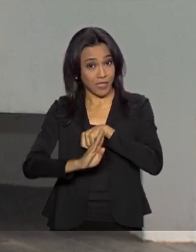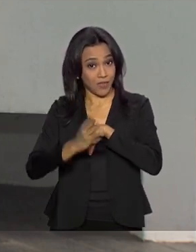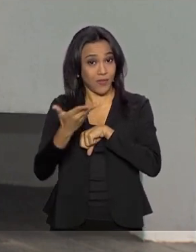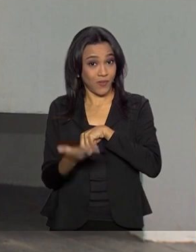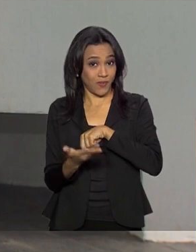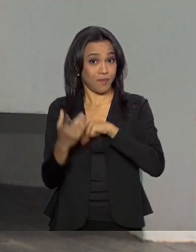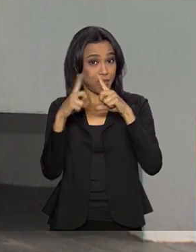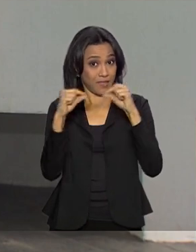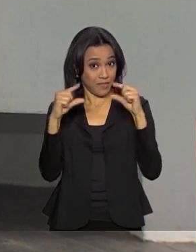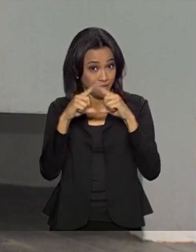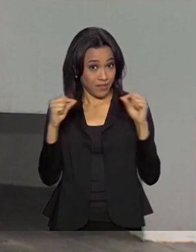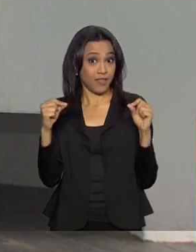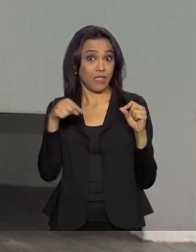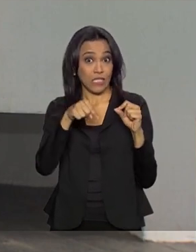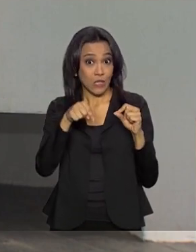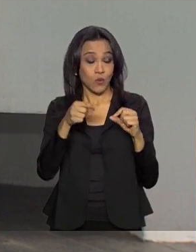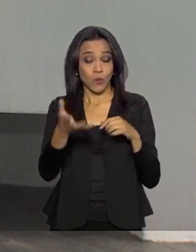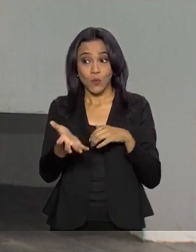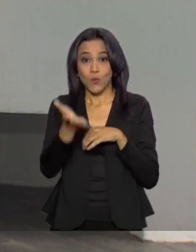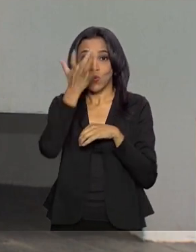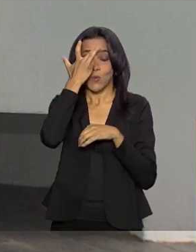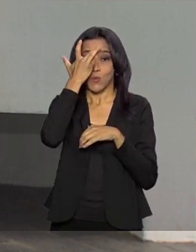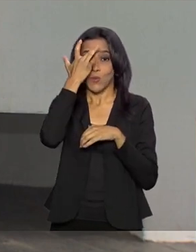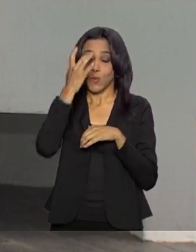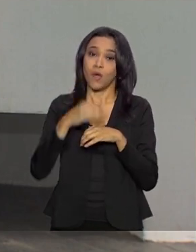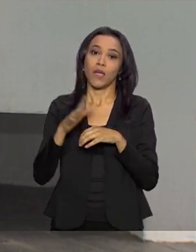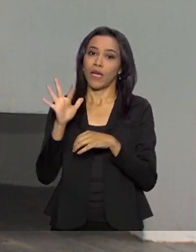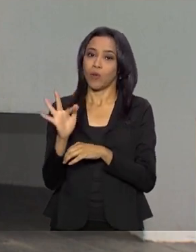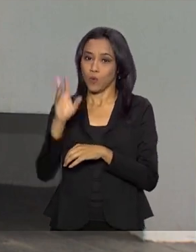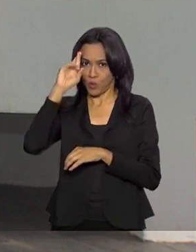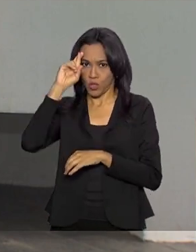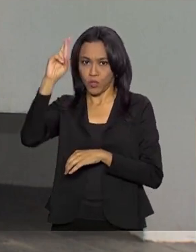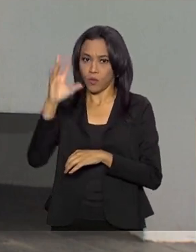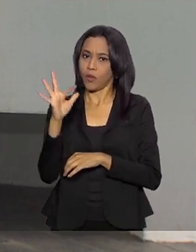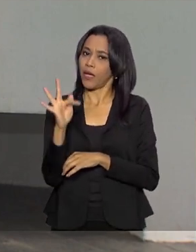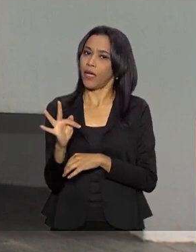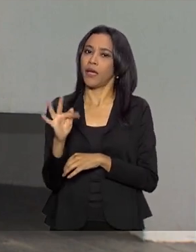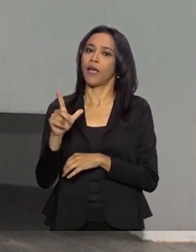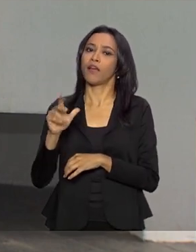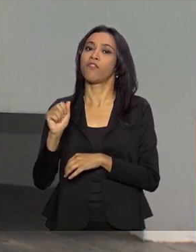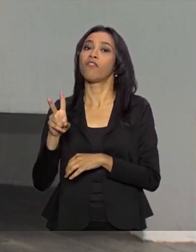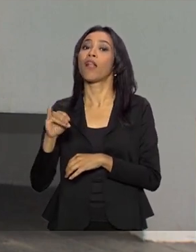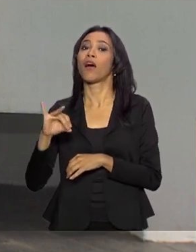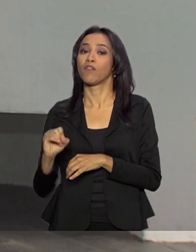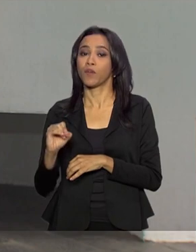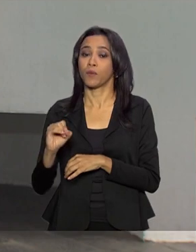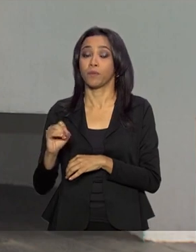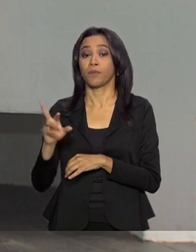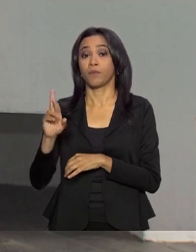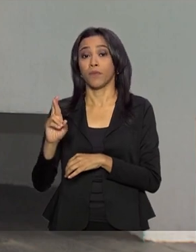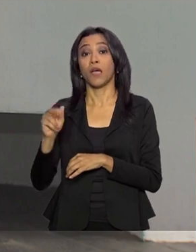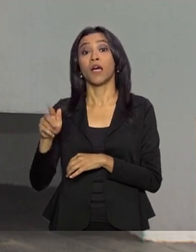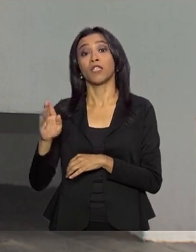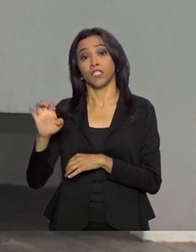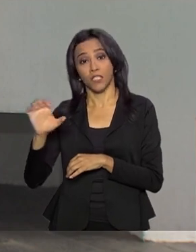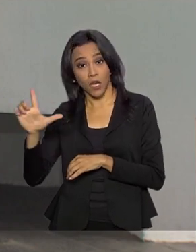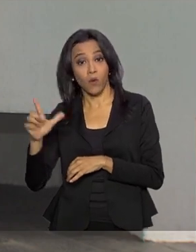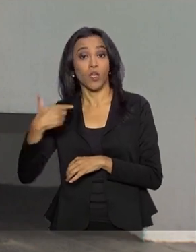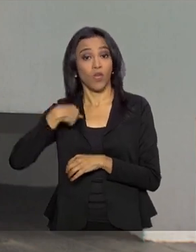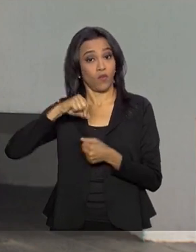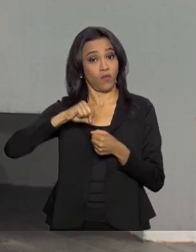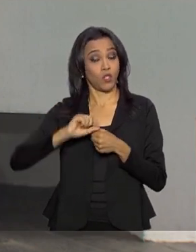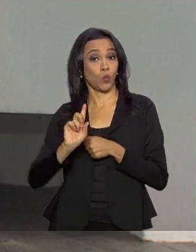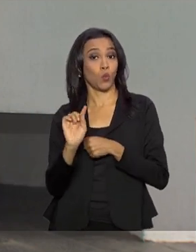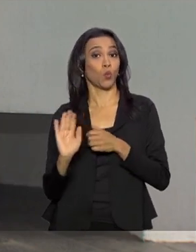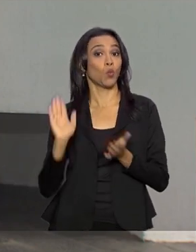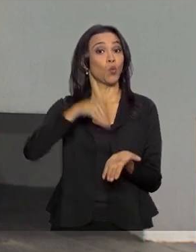Foi marcante, dirigida pelo Flávio Rangel. Eu comecei fazendo o último papel e